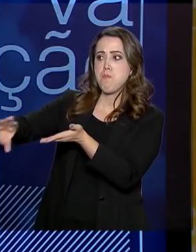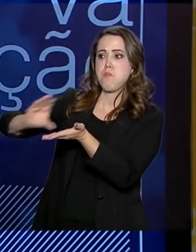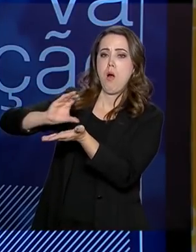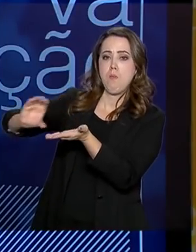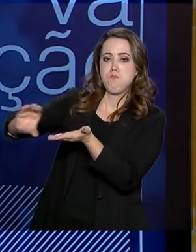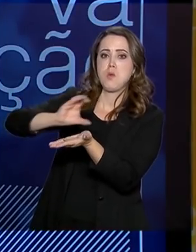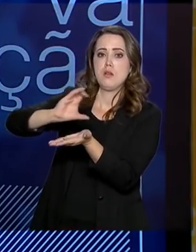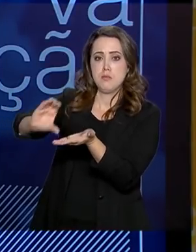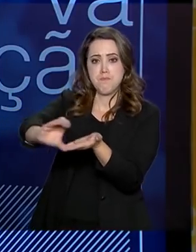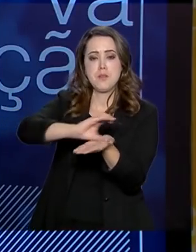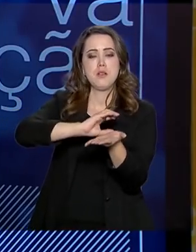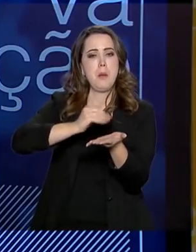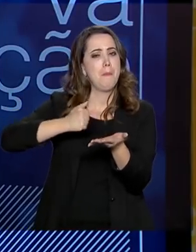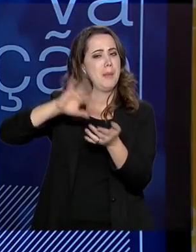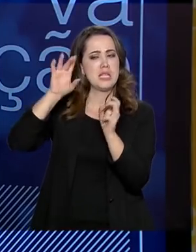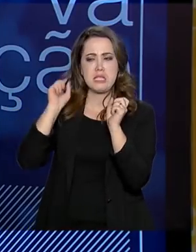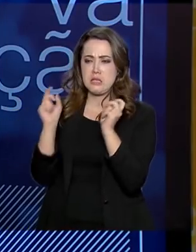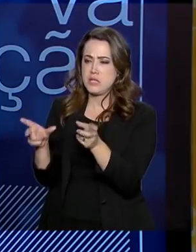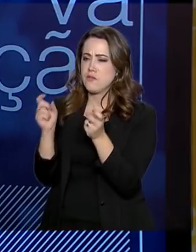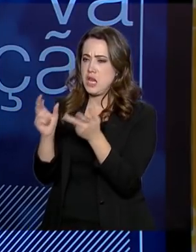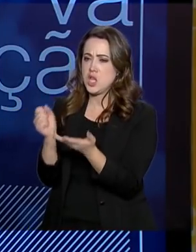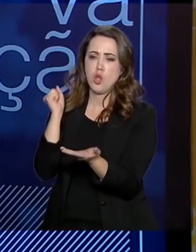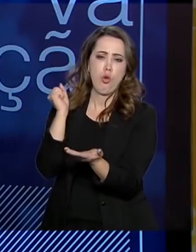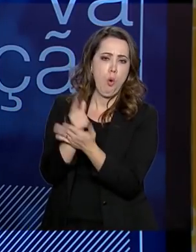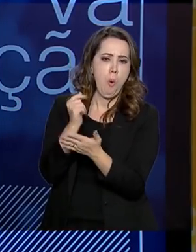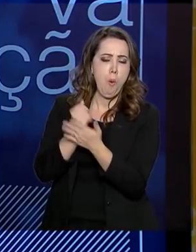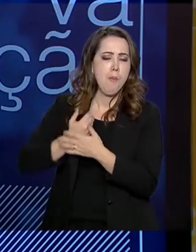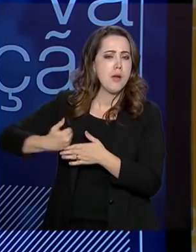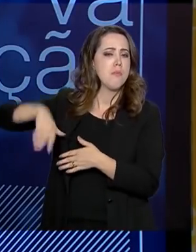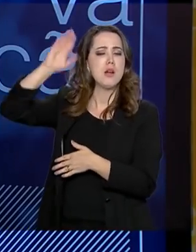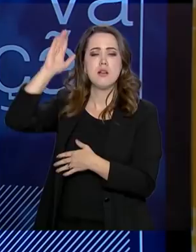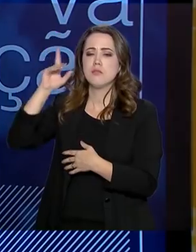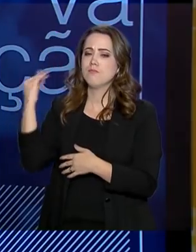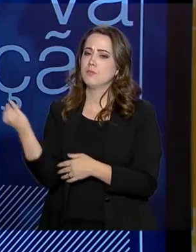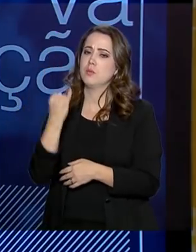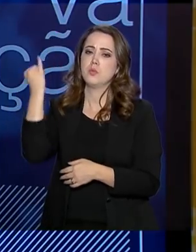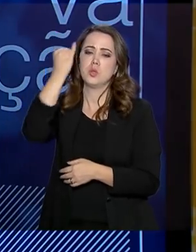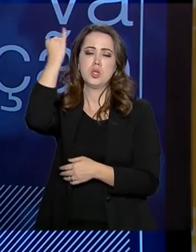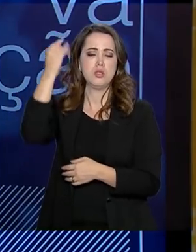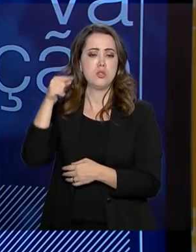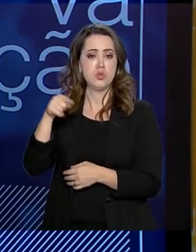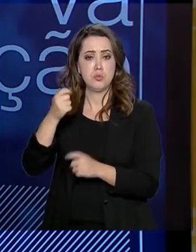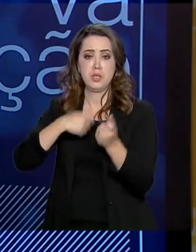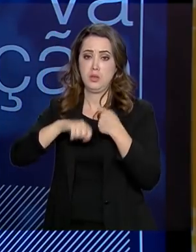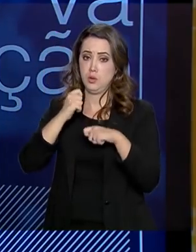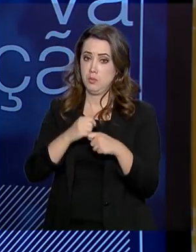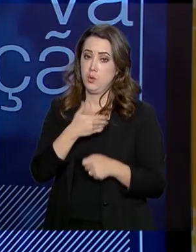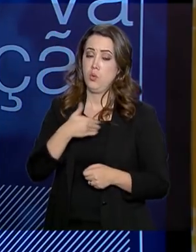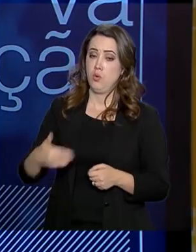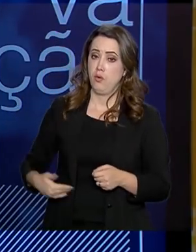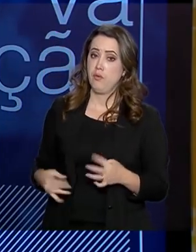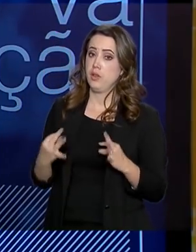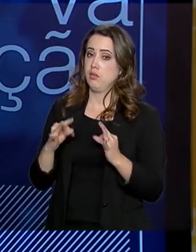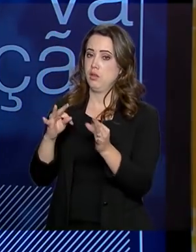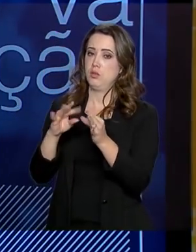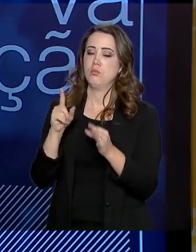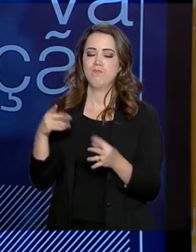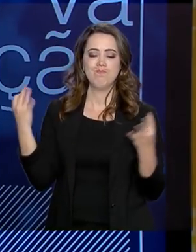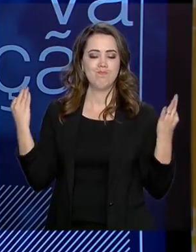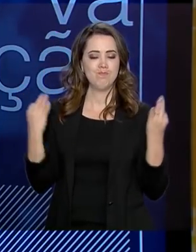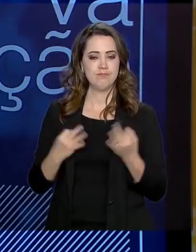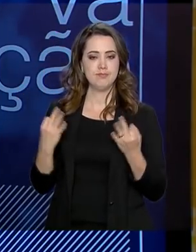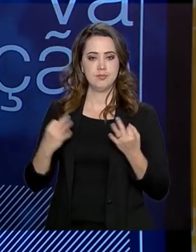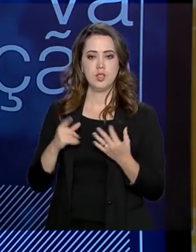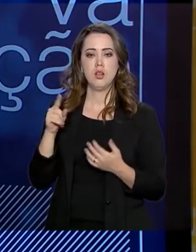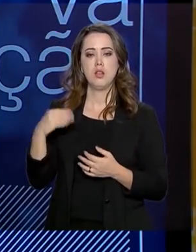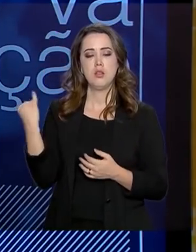internacionais. Então, aumenta a importação, exportação. É realmente gasolina na economia. O governo digital é uma excelente